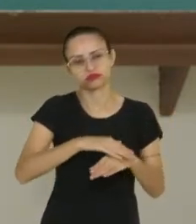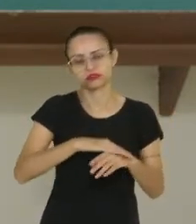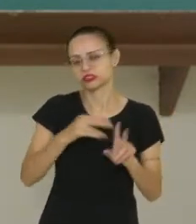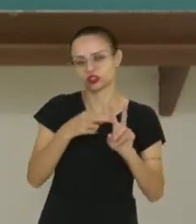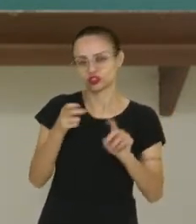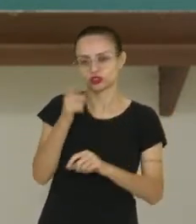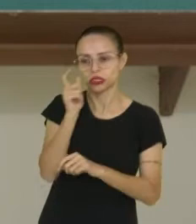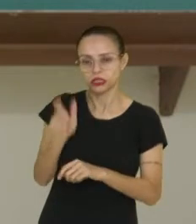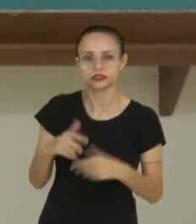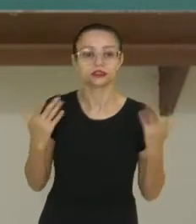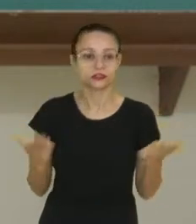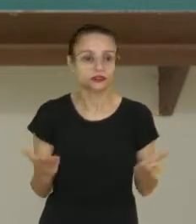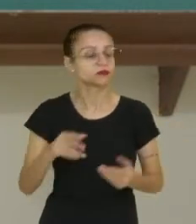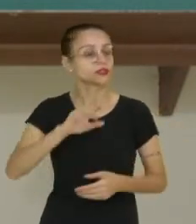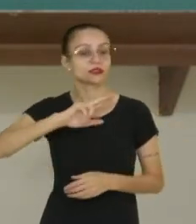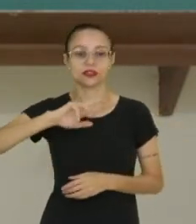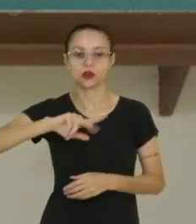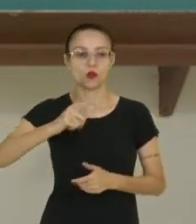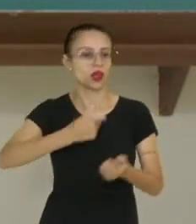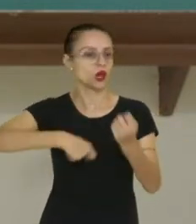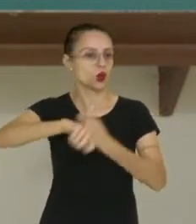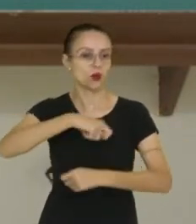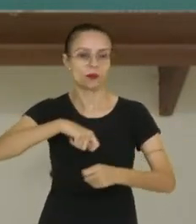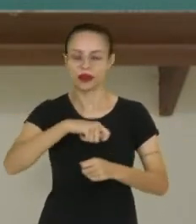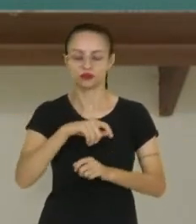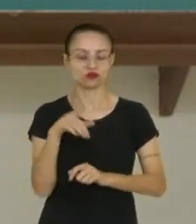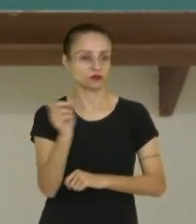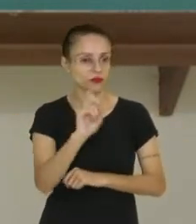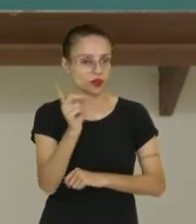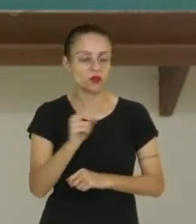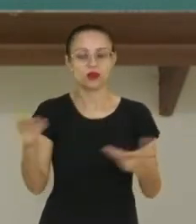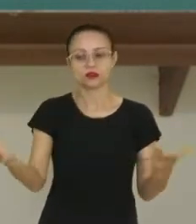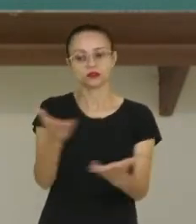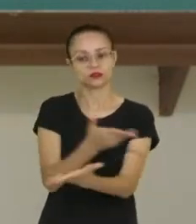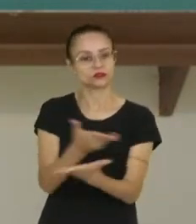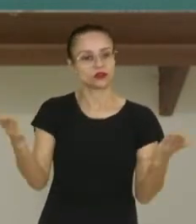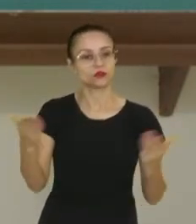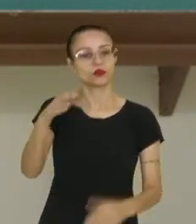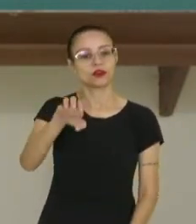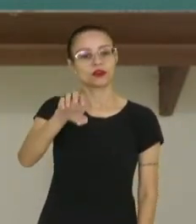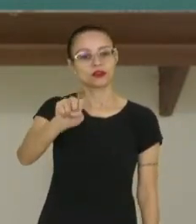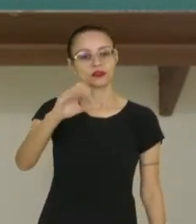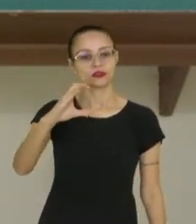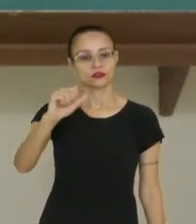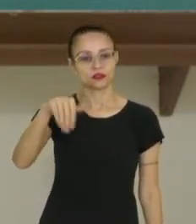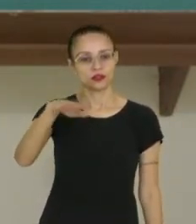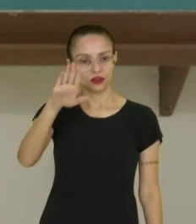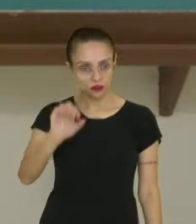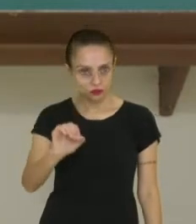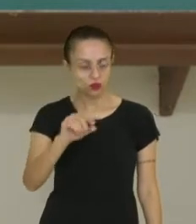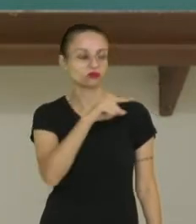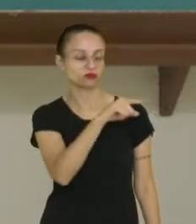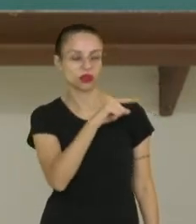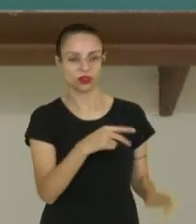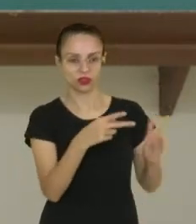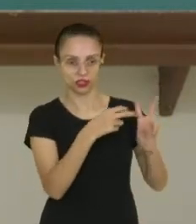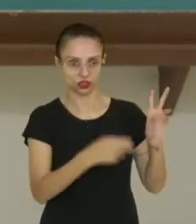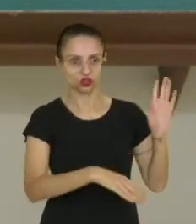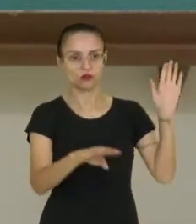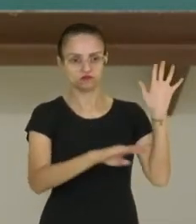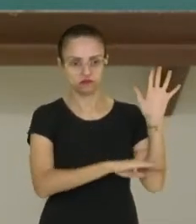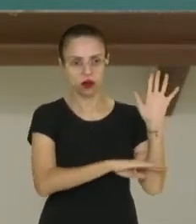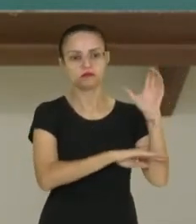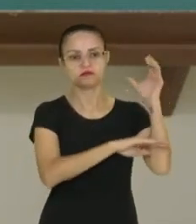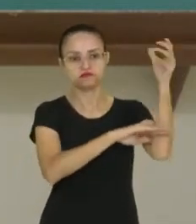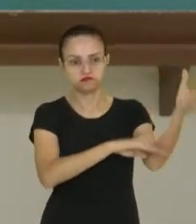índios. Então não era um comércio com os índios, era um escambo, era a troca. Os índios cortavam e traziam as